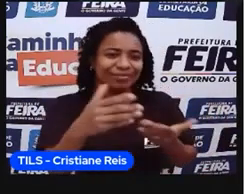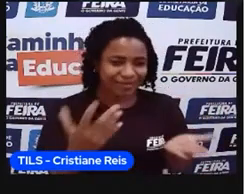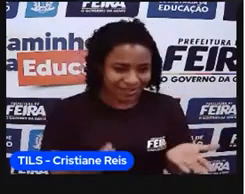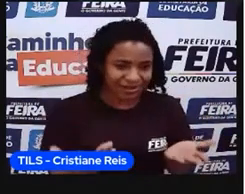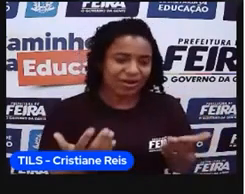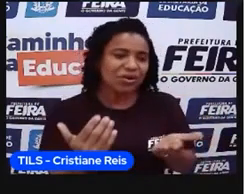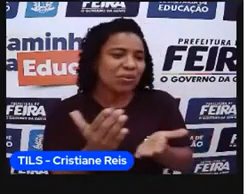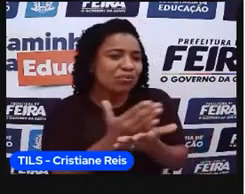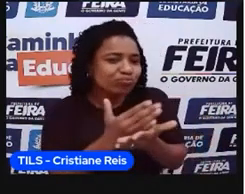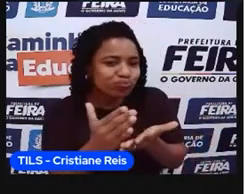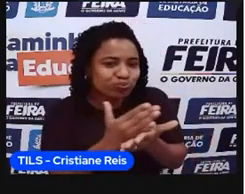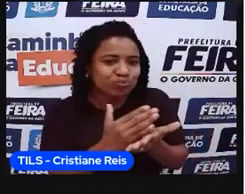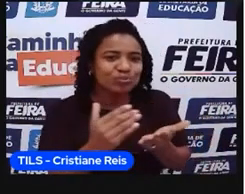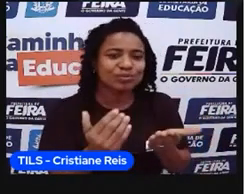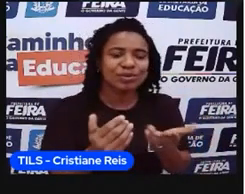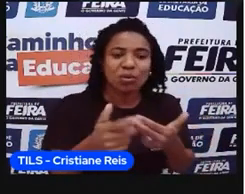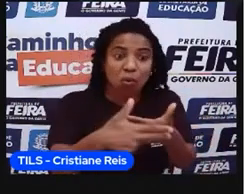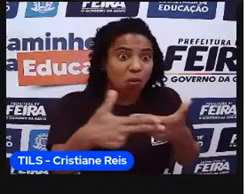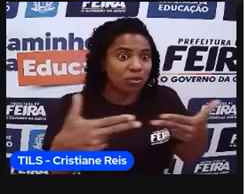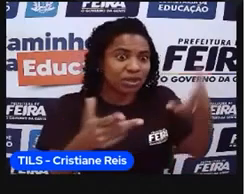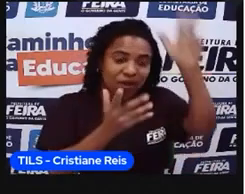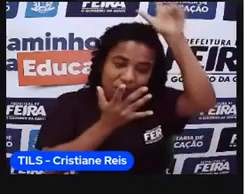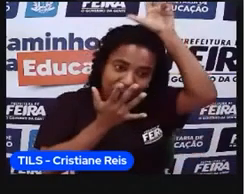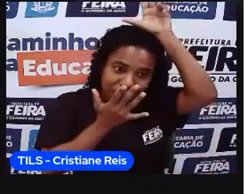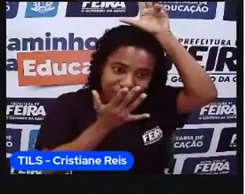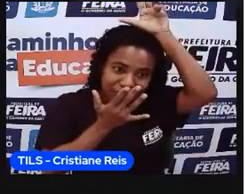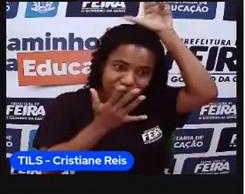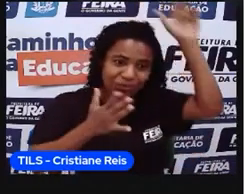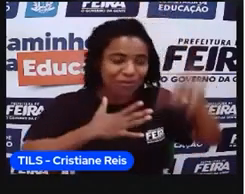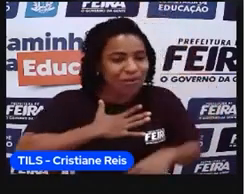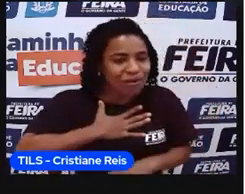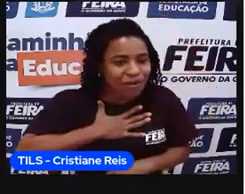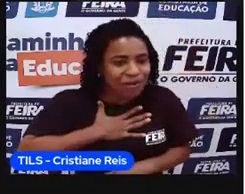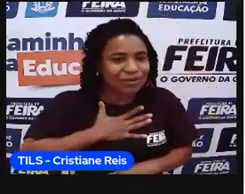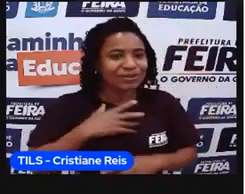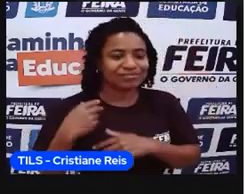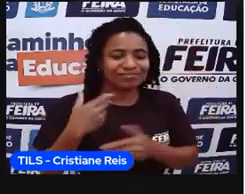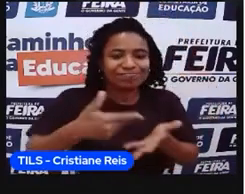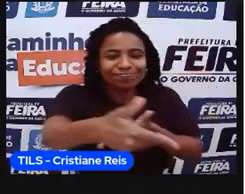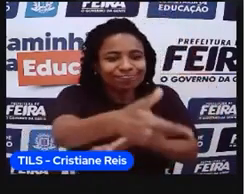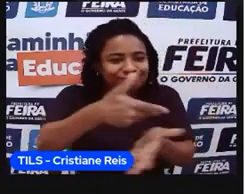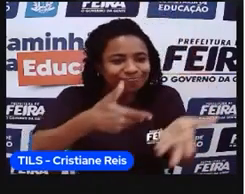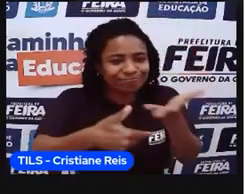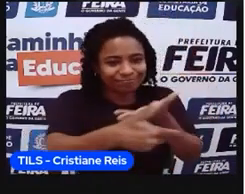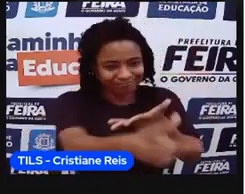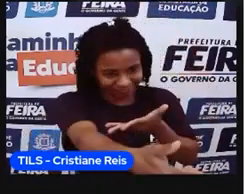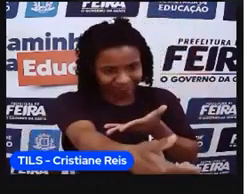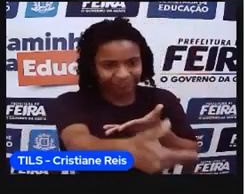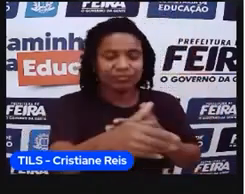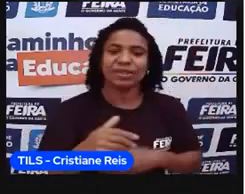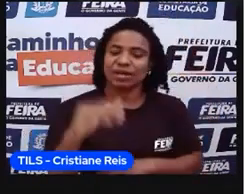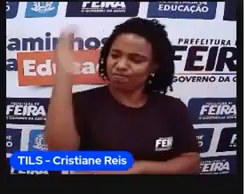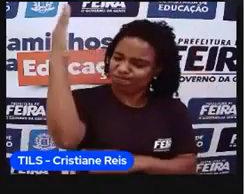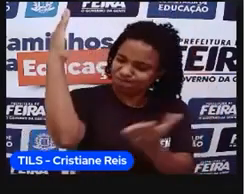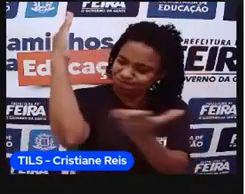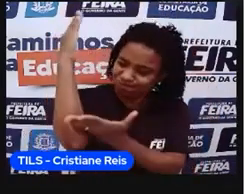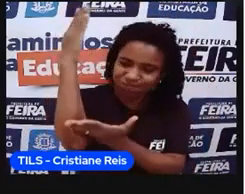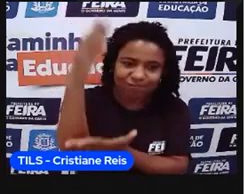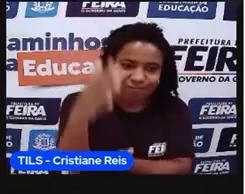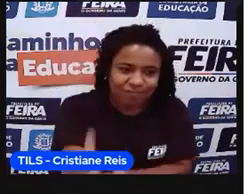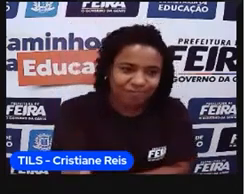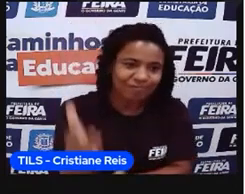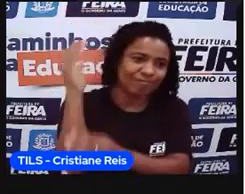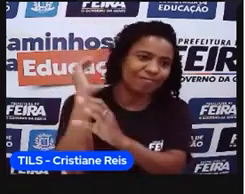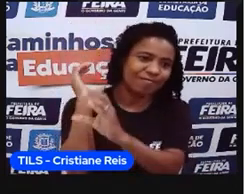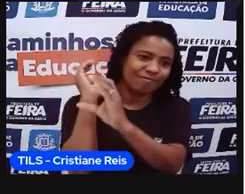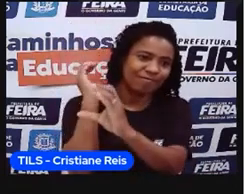Algumas coisas, assim, que os índios se interessavam, e eles davam lá pra os índios, e eles, em contrapartida, retiraram essa madeira, que pra eles, né?